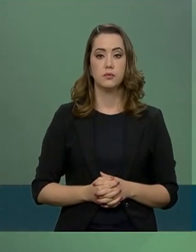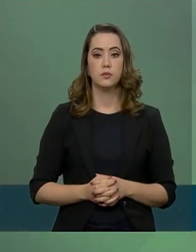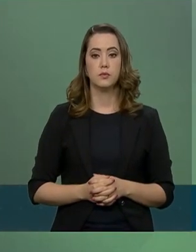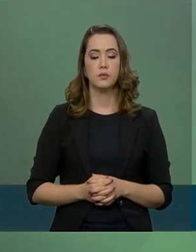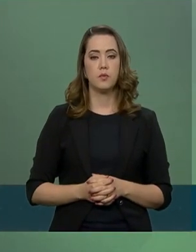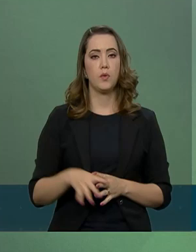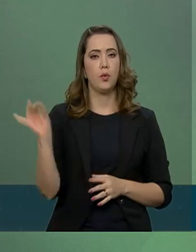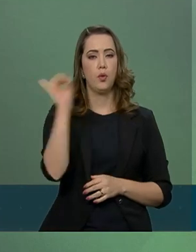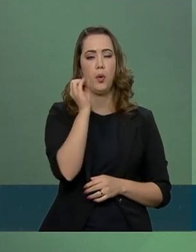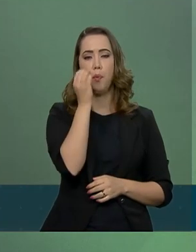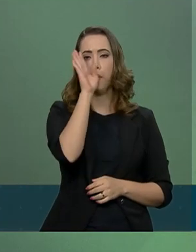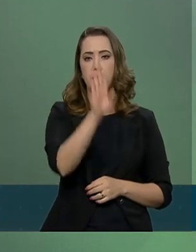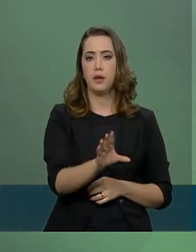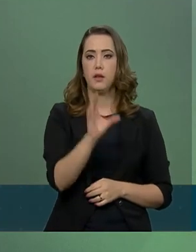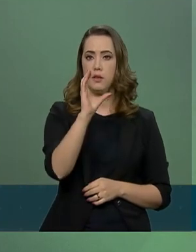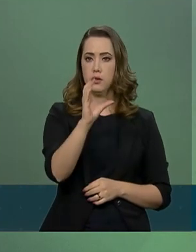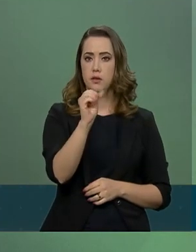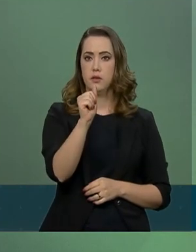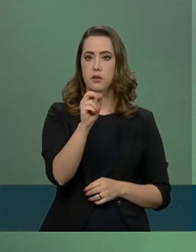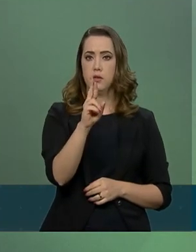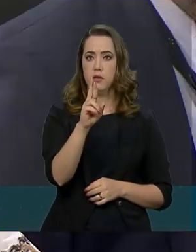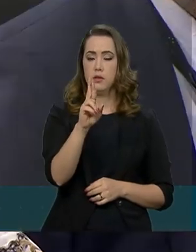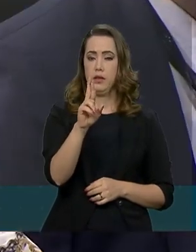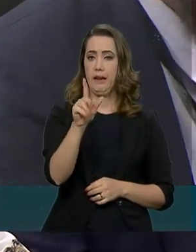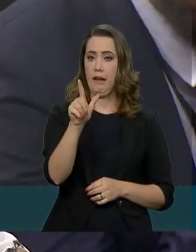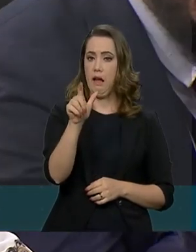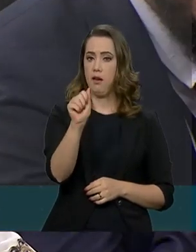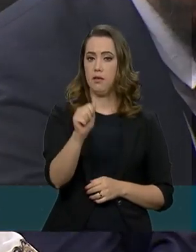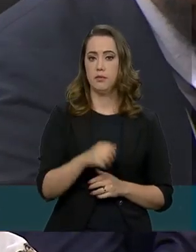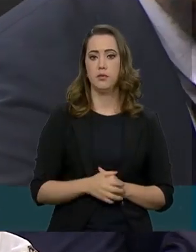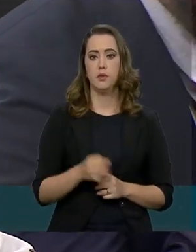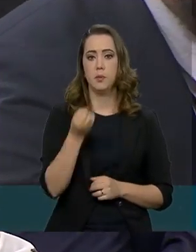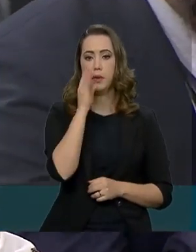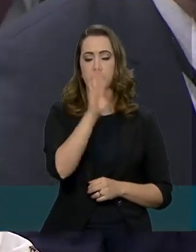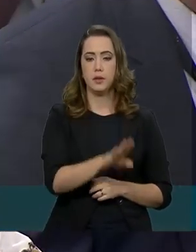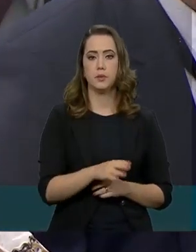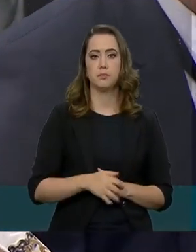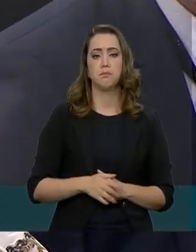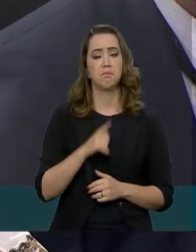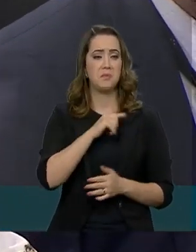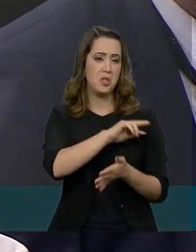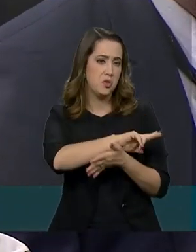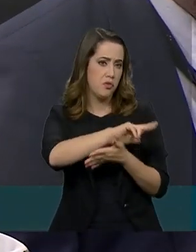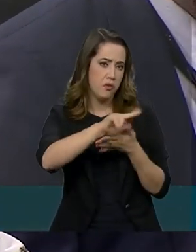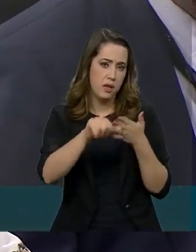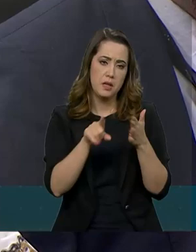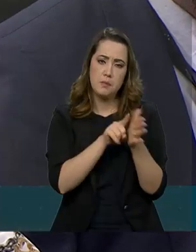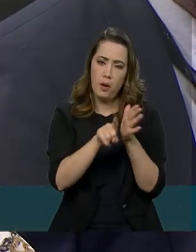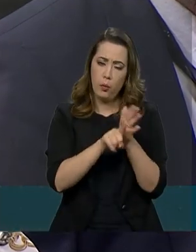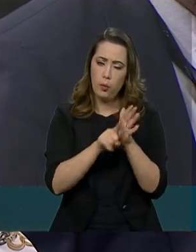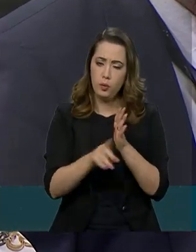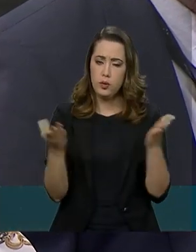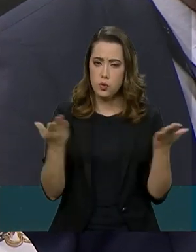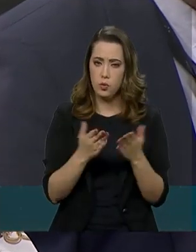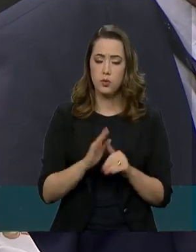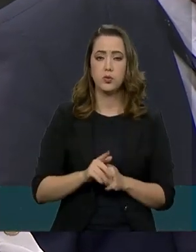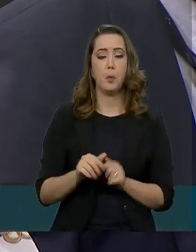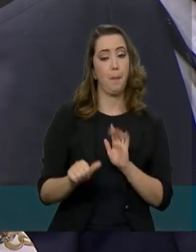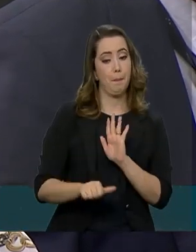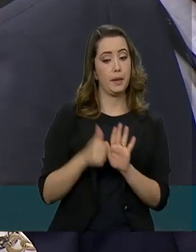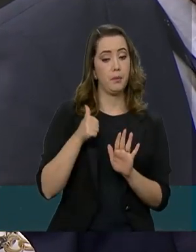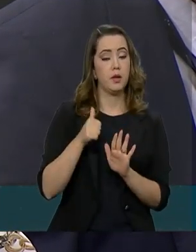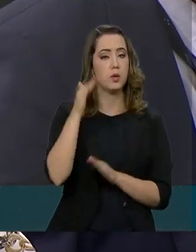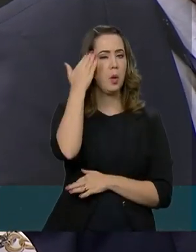Boa tarde, porta-voz Carla Araújo do Valor. Bom, Carla. Tem uma série de questões hoje, mas vou dividir. Primeiro, eu só queria entender o